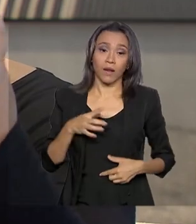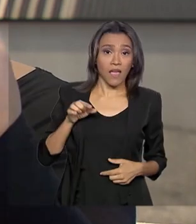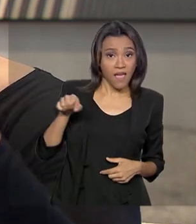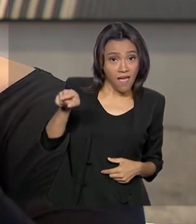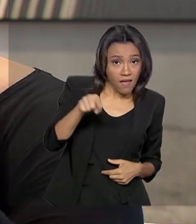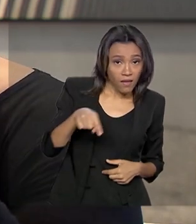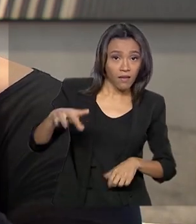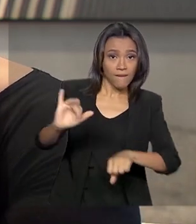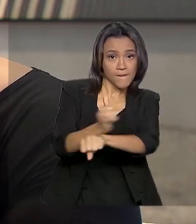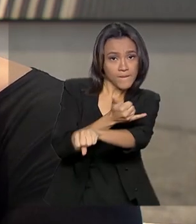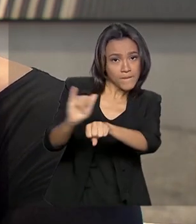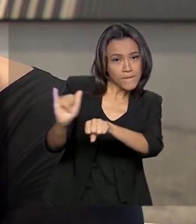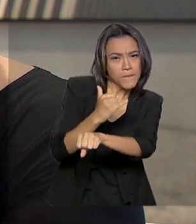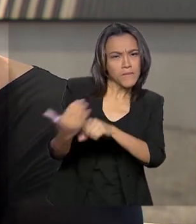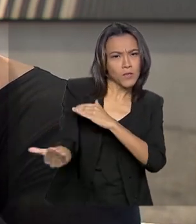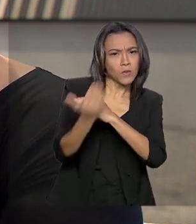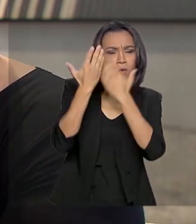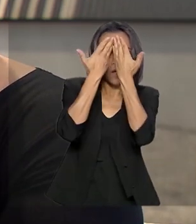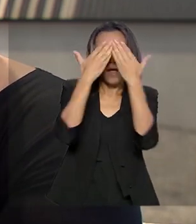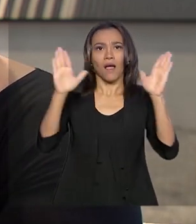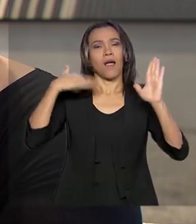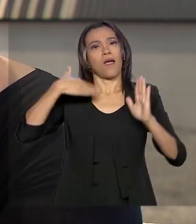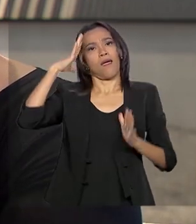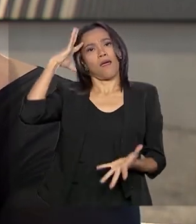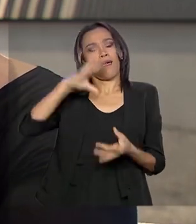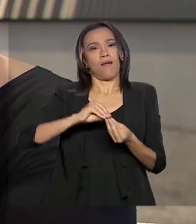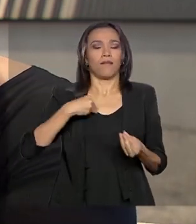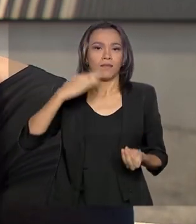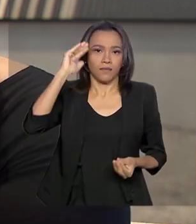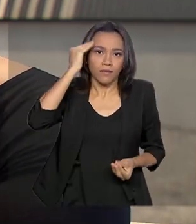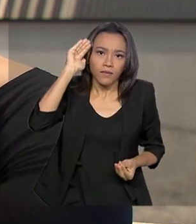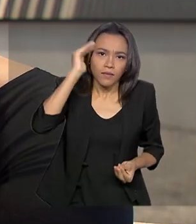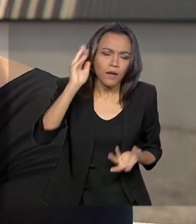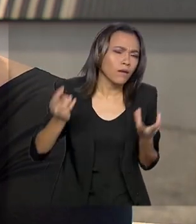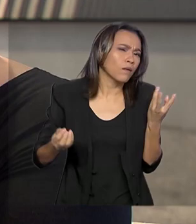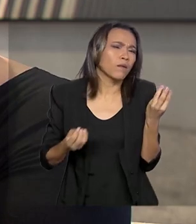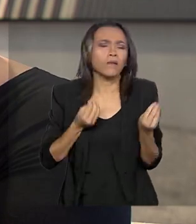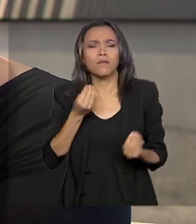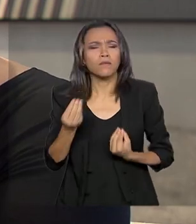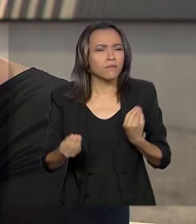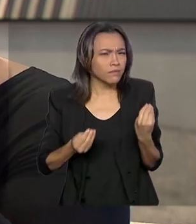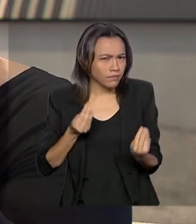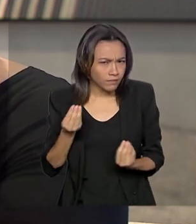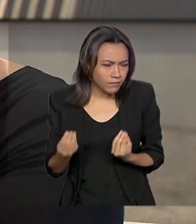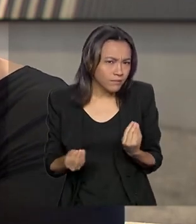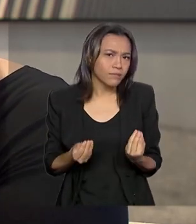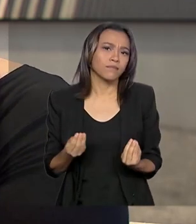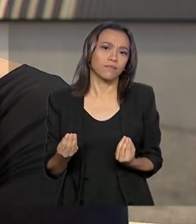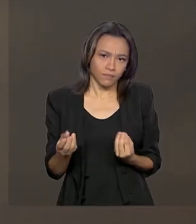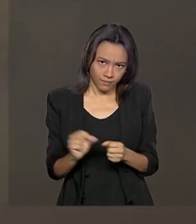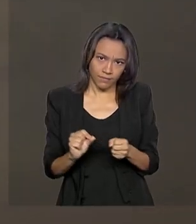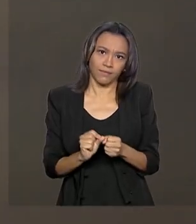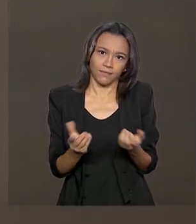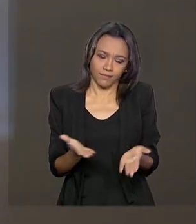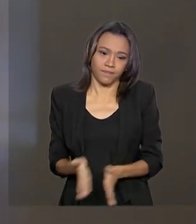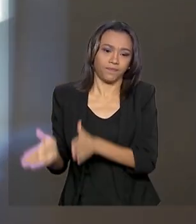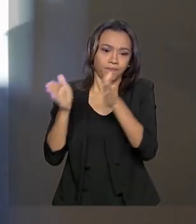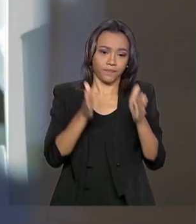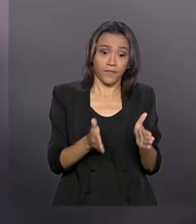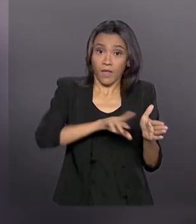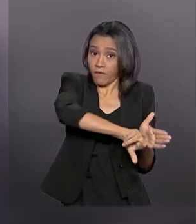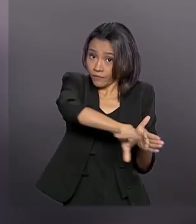trouxeram clareza para eu compreender como fazer. Muitos